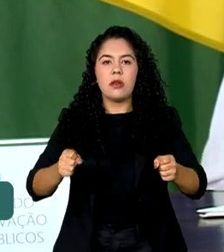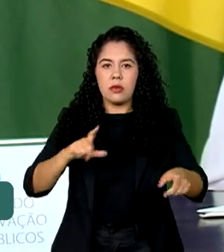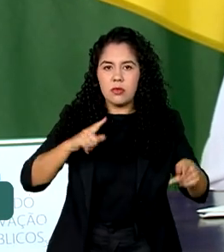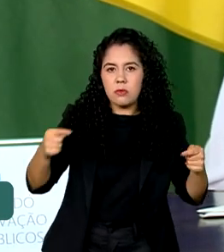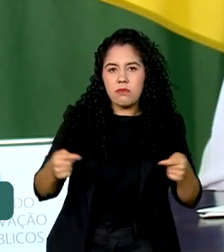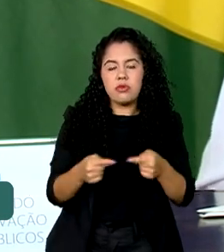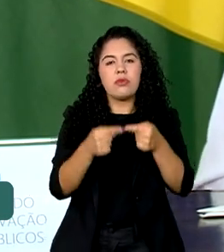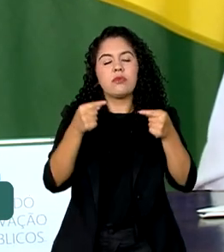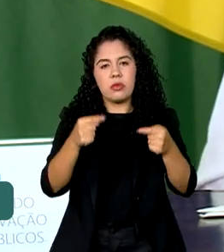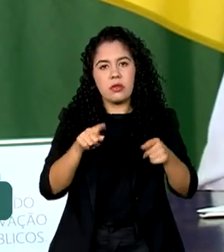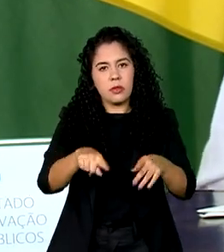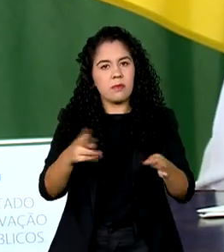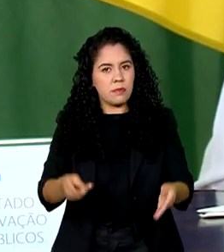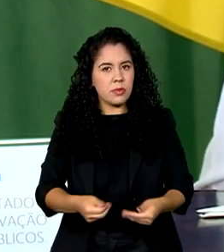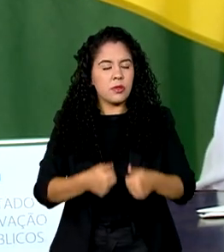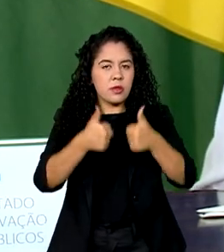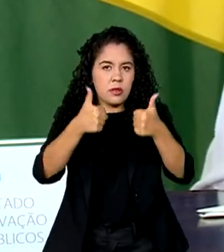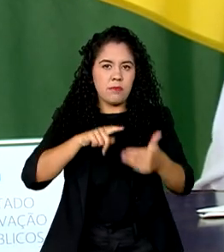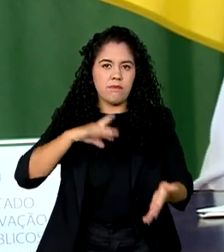selecione melhor. Acho que isso realmente é um grande ganho.